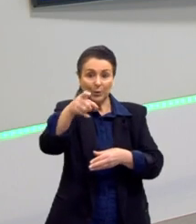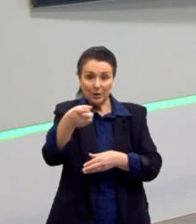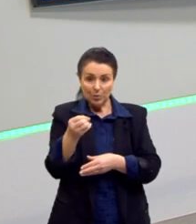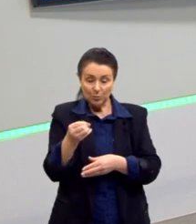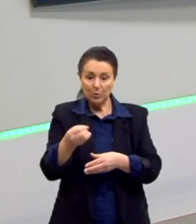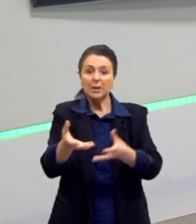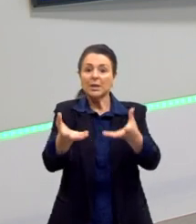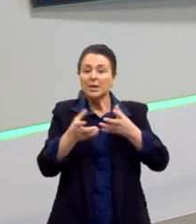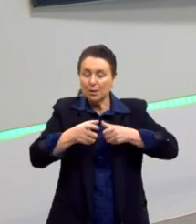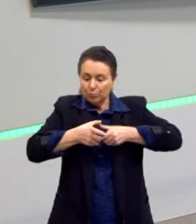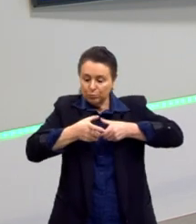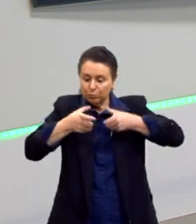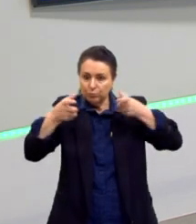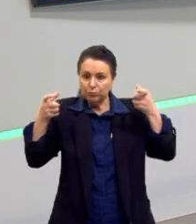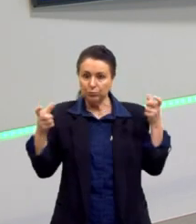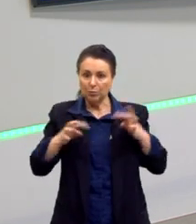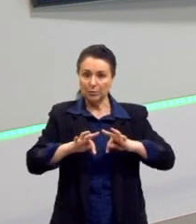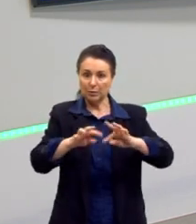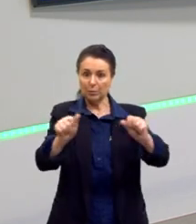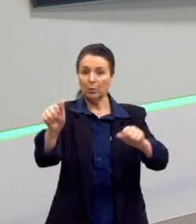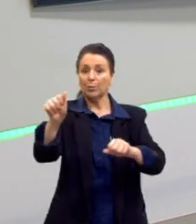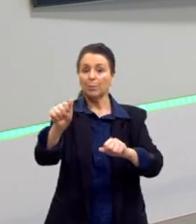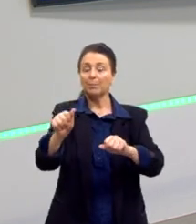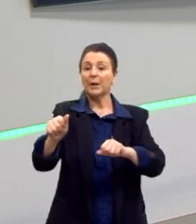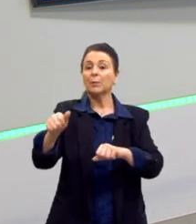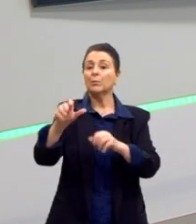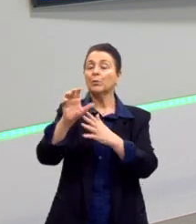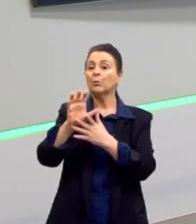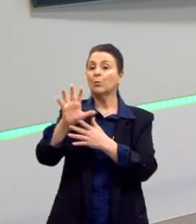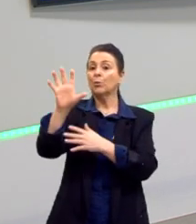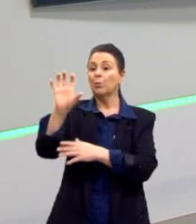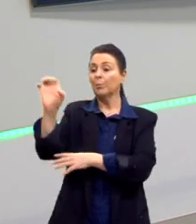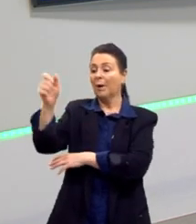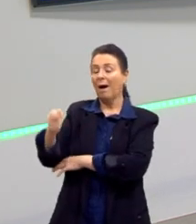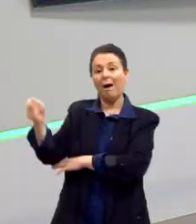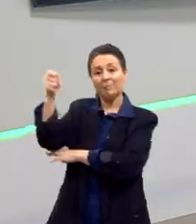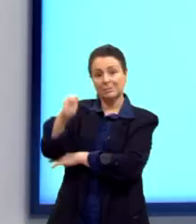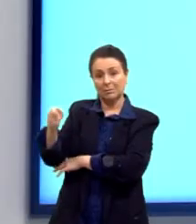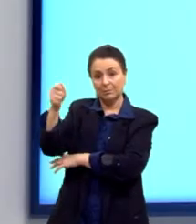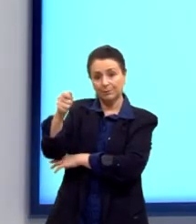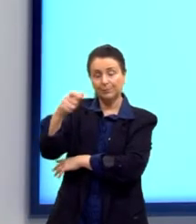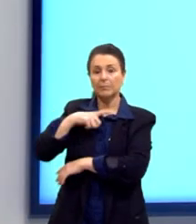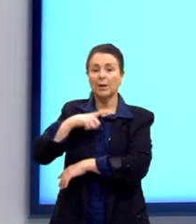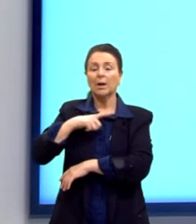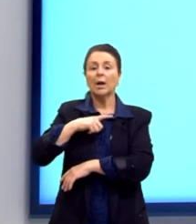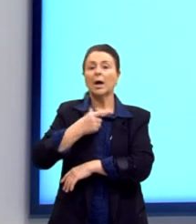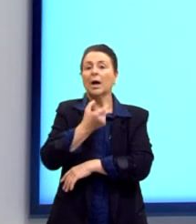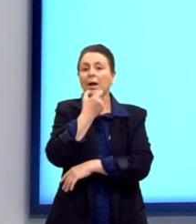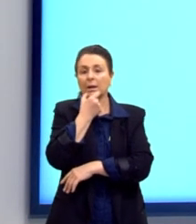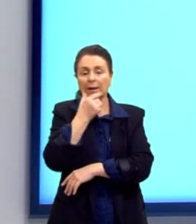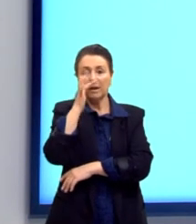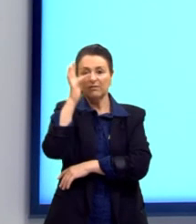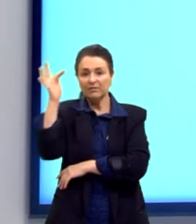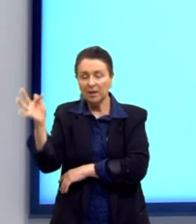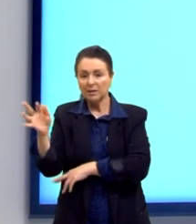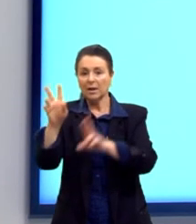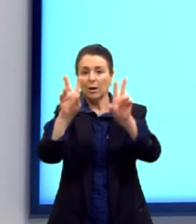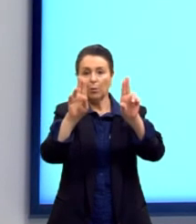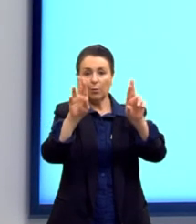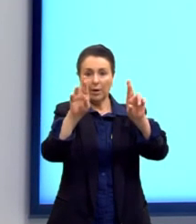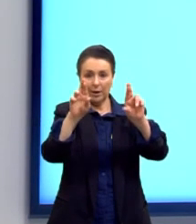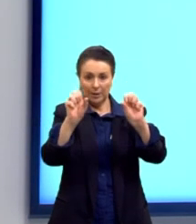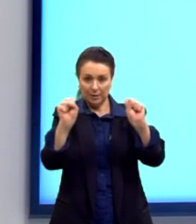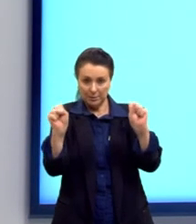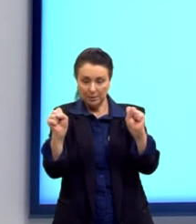o seu território, o seu imperialismo para a Ásia. A Inglaterra, a França, a União Soviética e depois os Estados